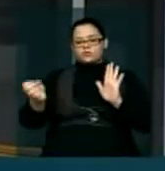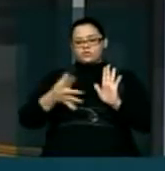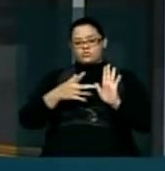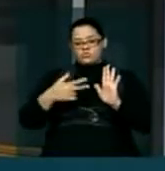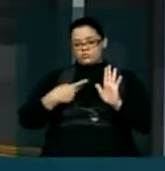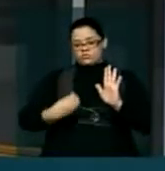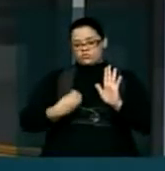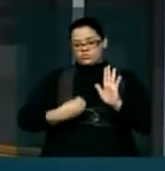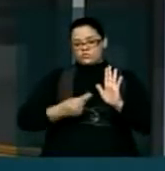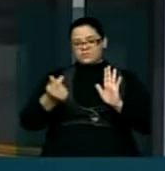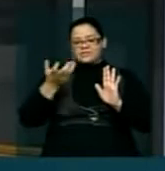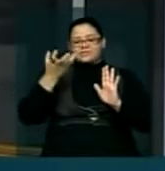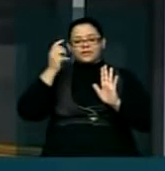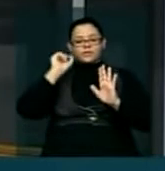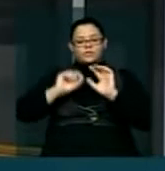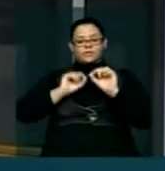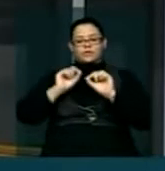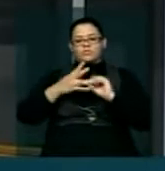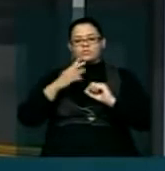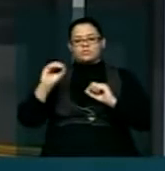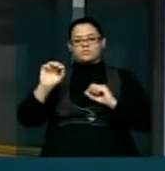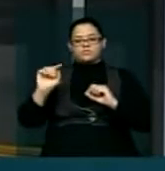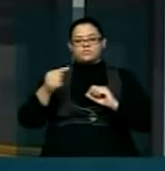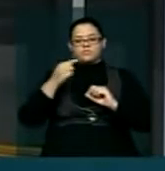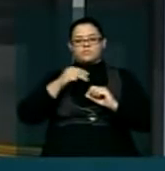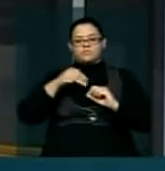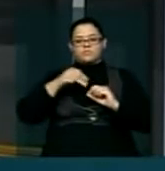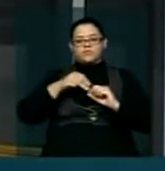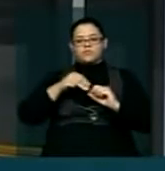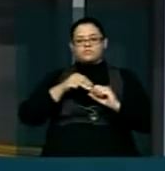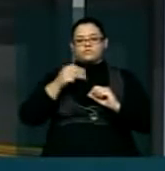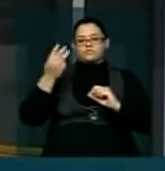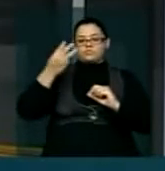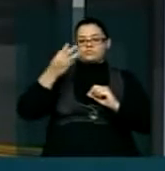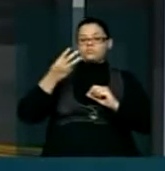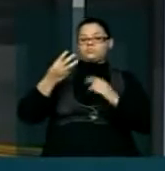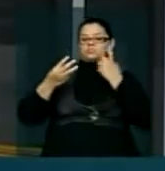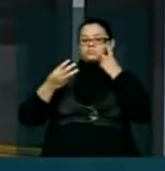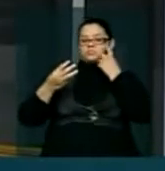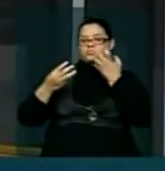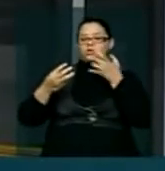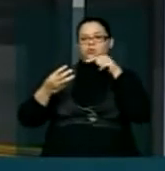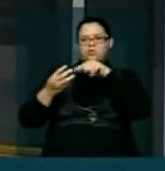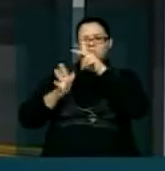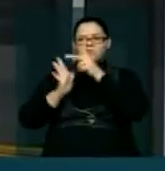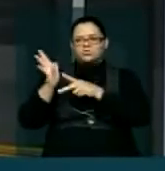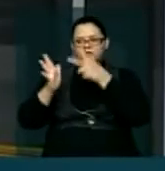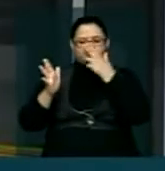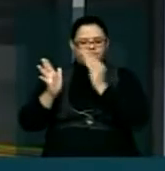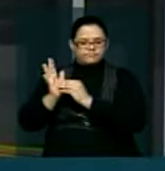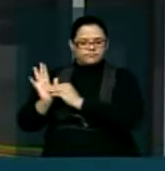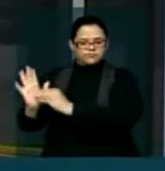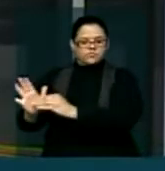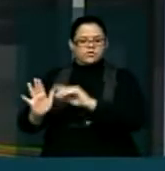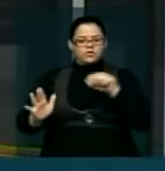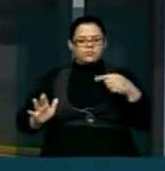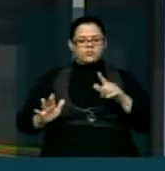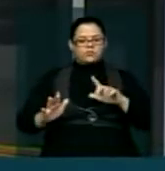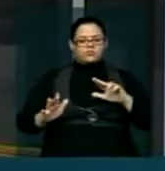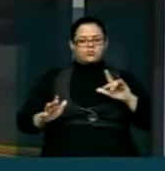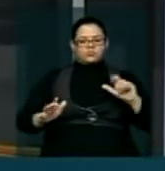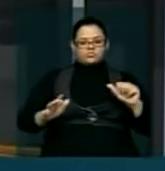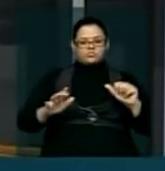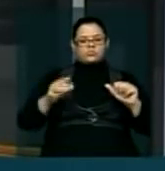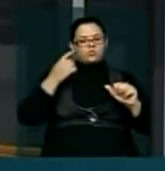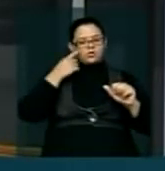metros cúbicos por segundo para o nordeste setentrional. Este projeto foi sendo burilado e chegou-se, com o presidente Lula, ao estado da